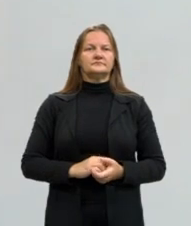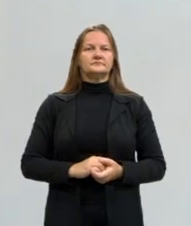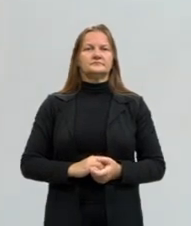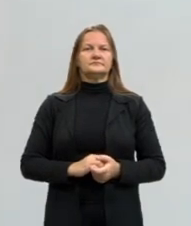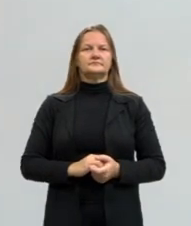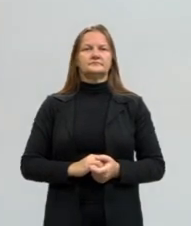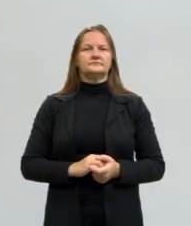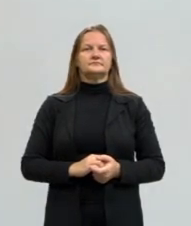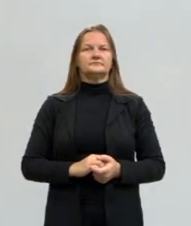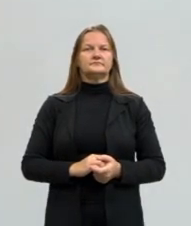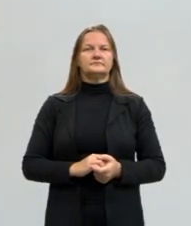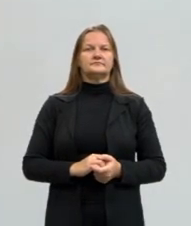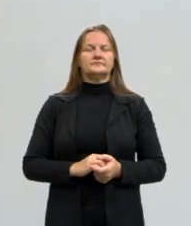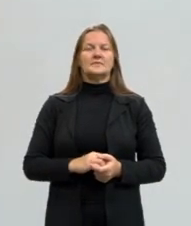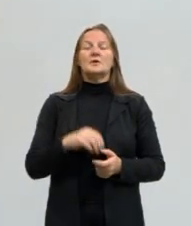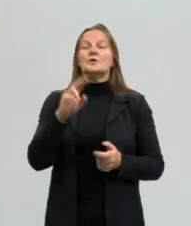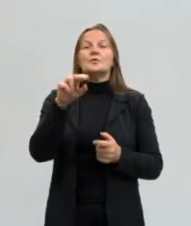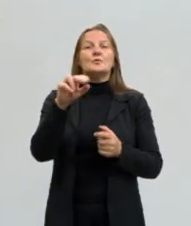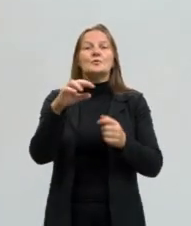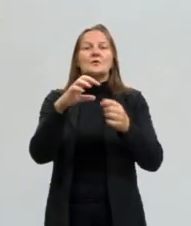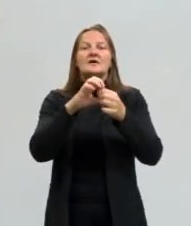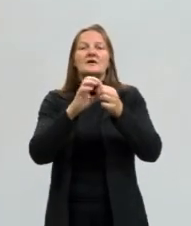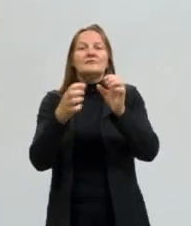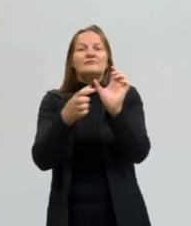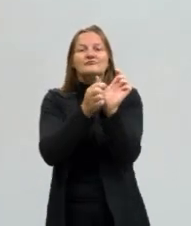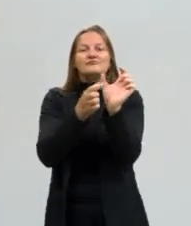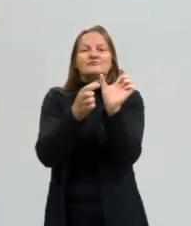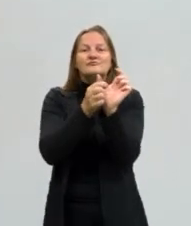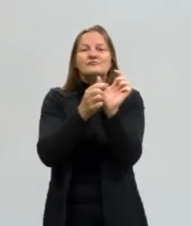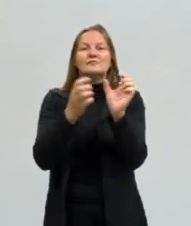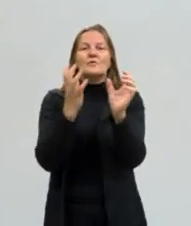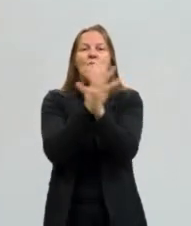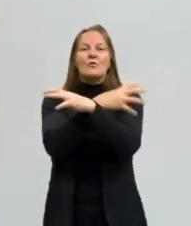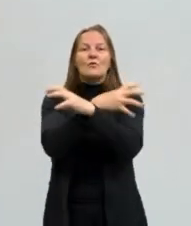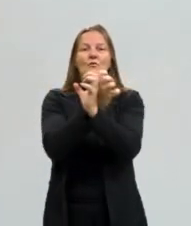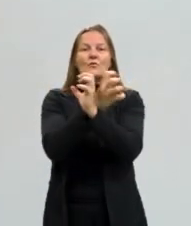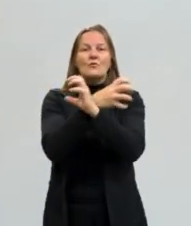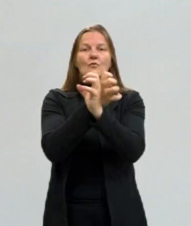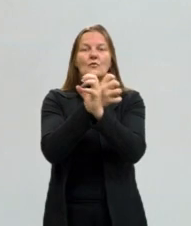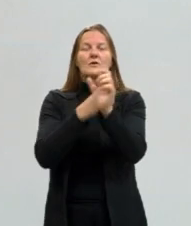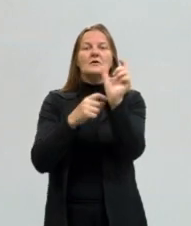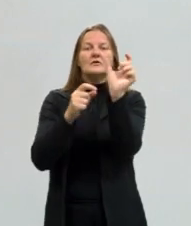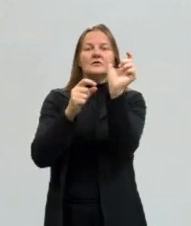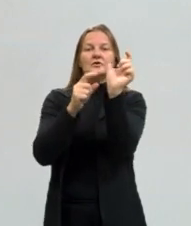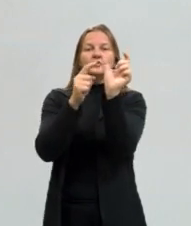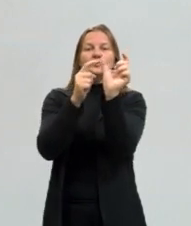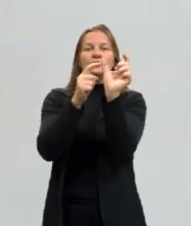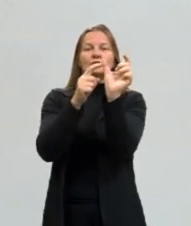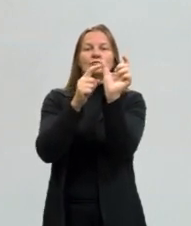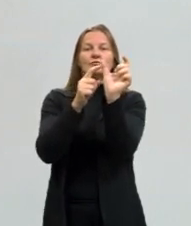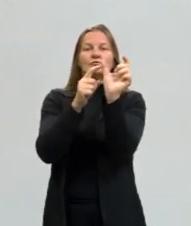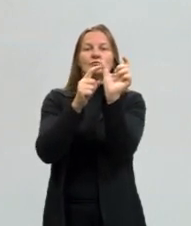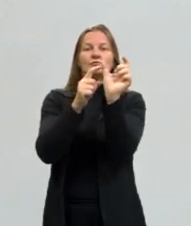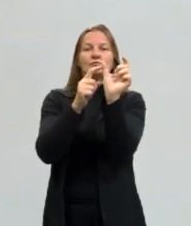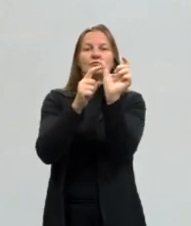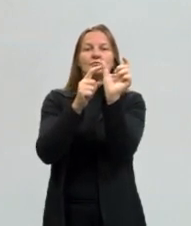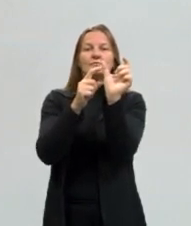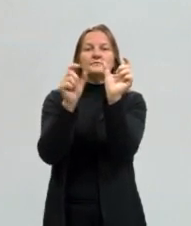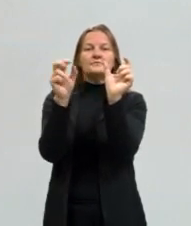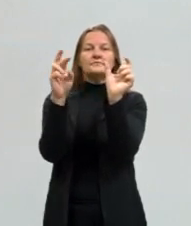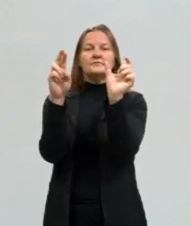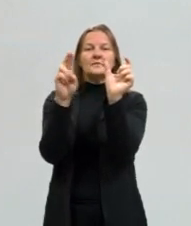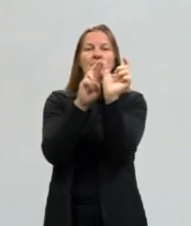Quando ele não está conjugado. Quando ele está com a terminação ar,